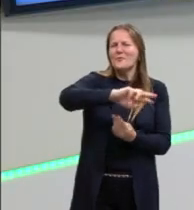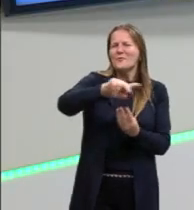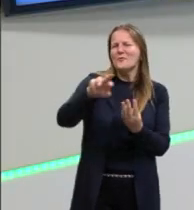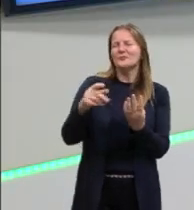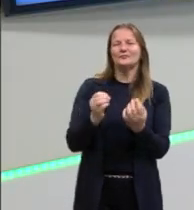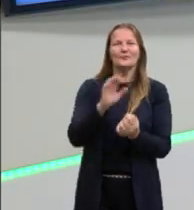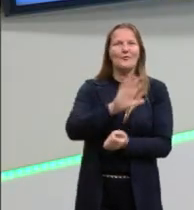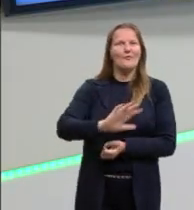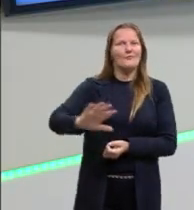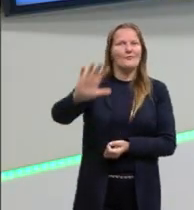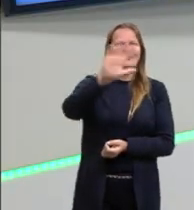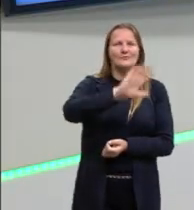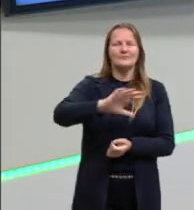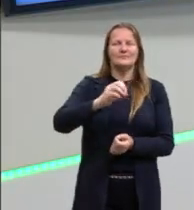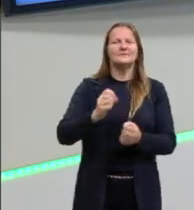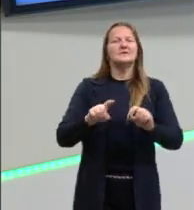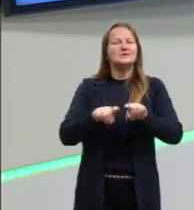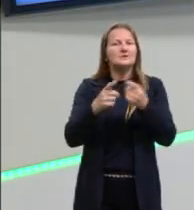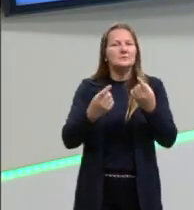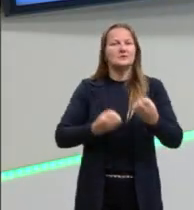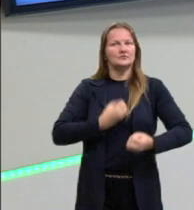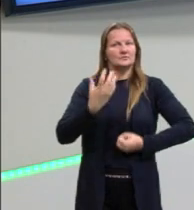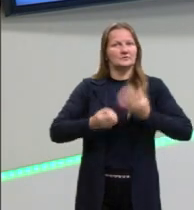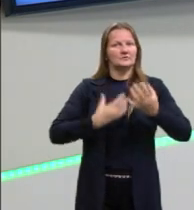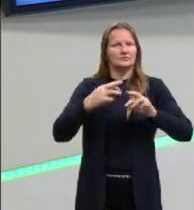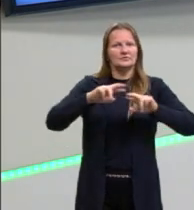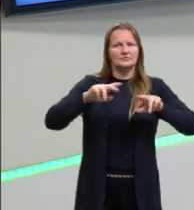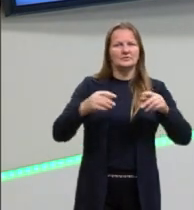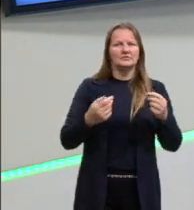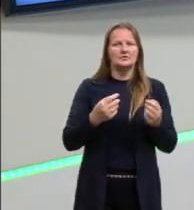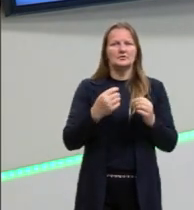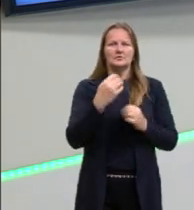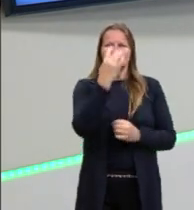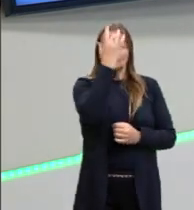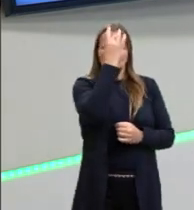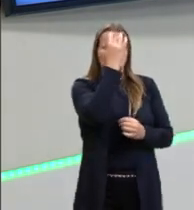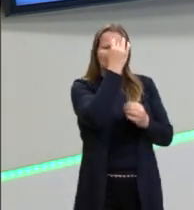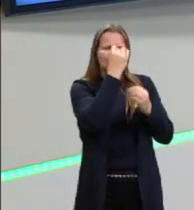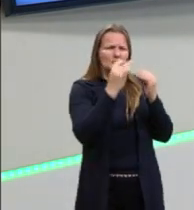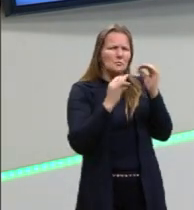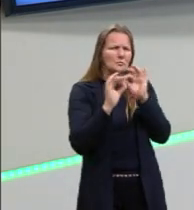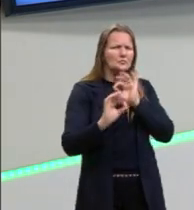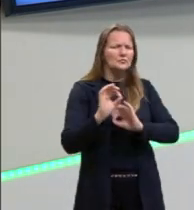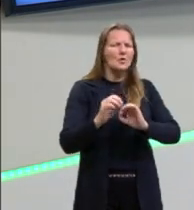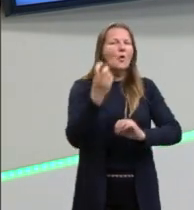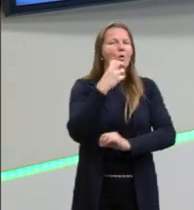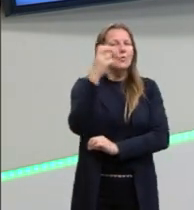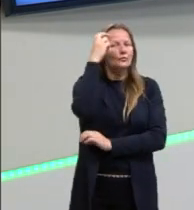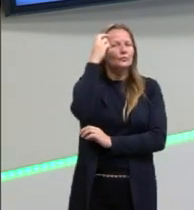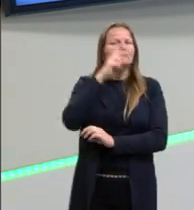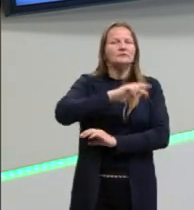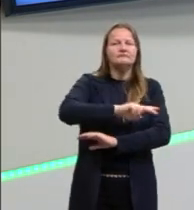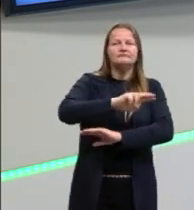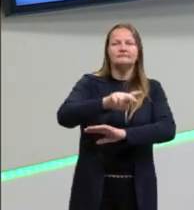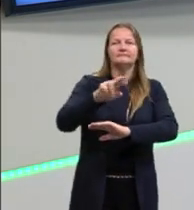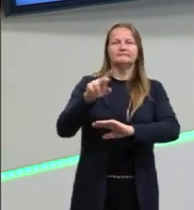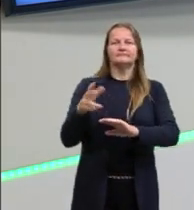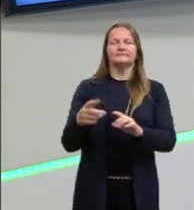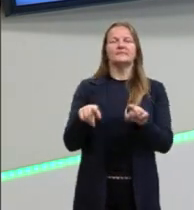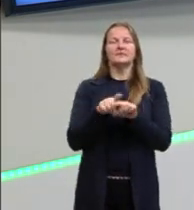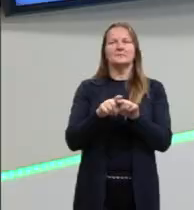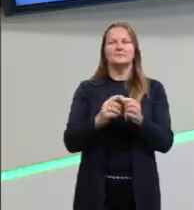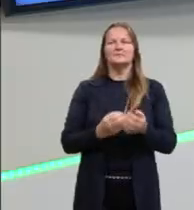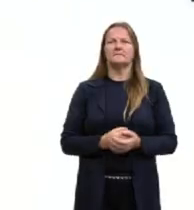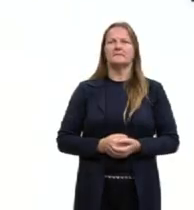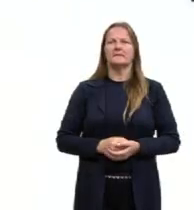ampla, tanto de expressões artísticas, estéticas, quanto de culturas, né? Uma outra